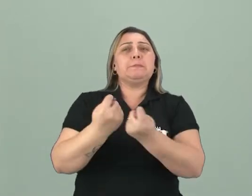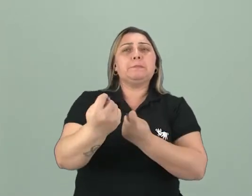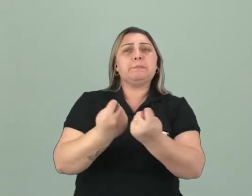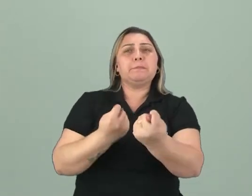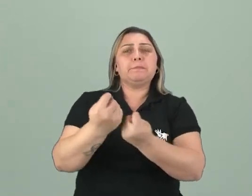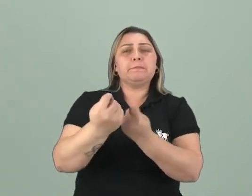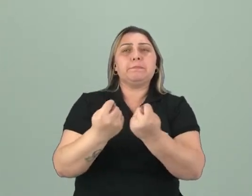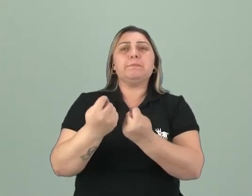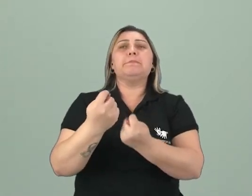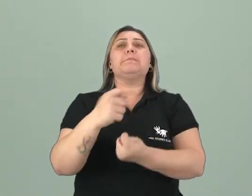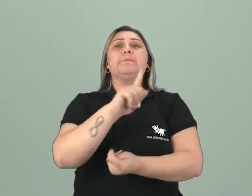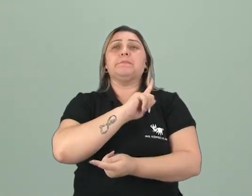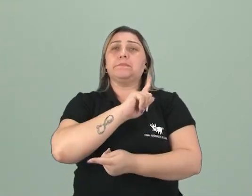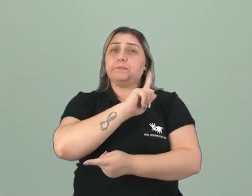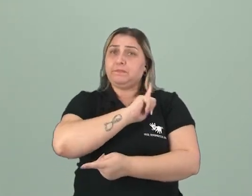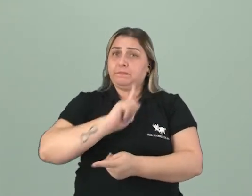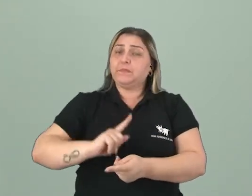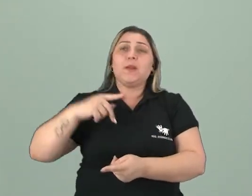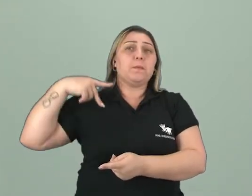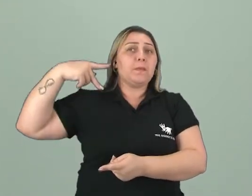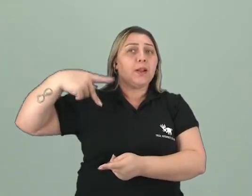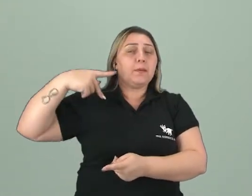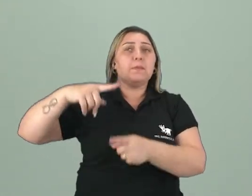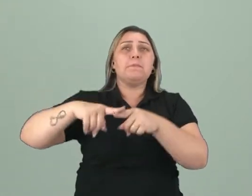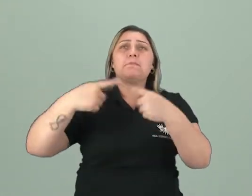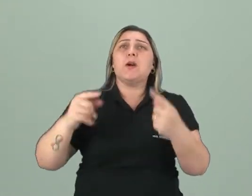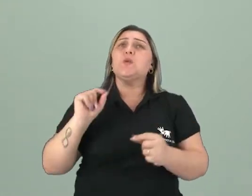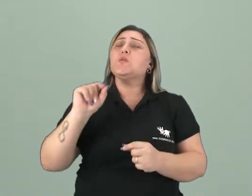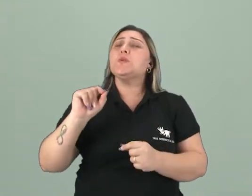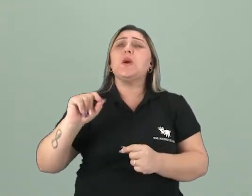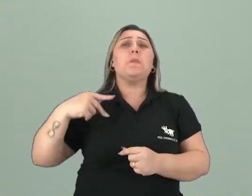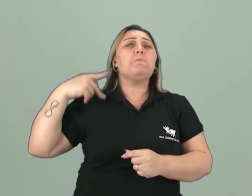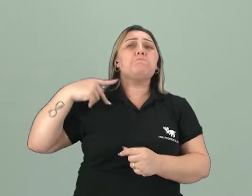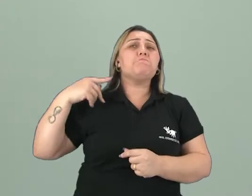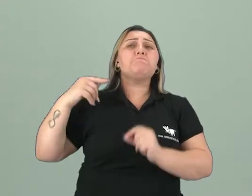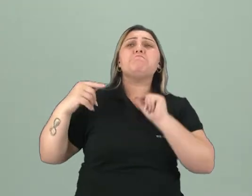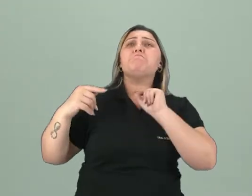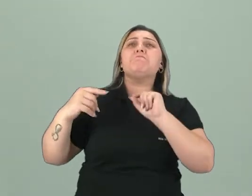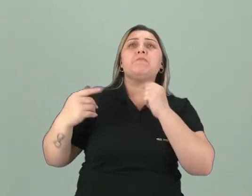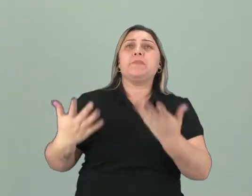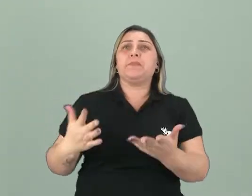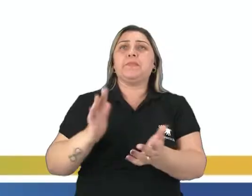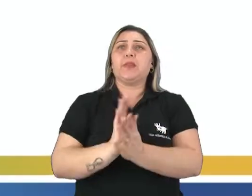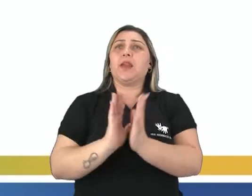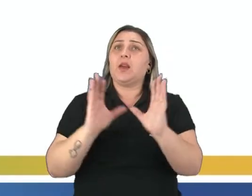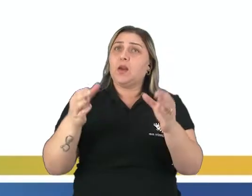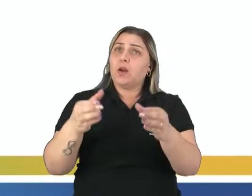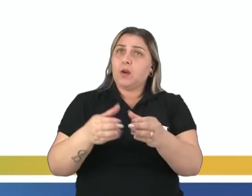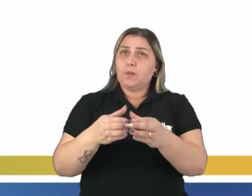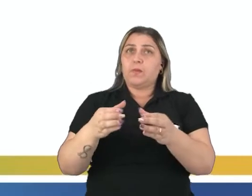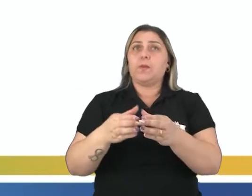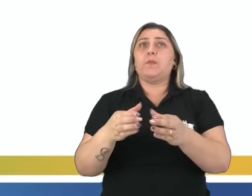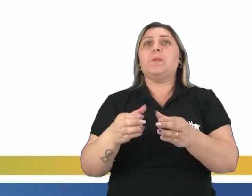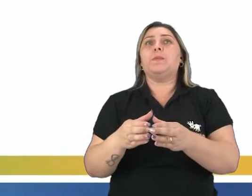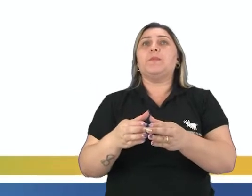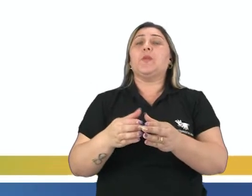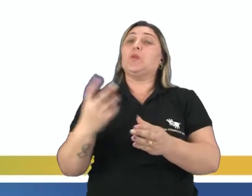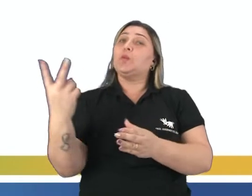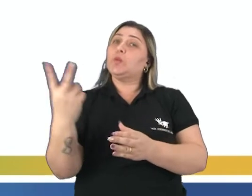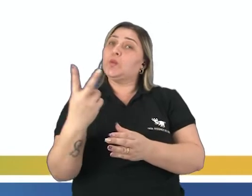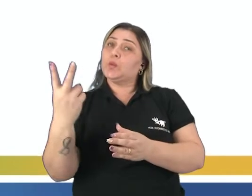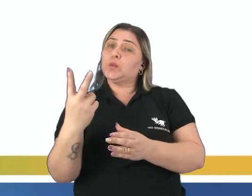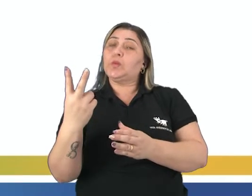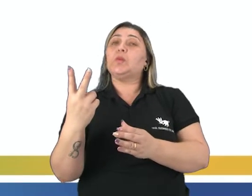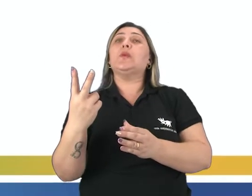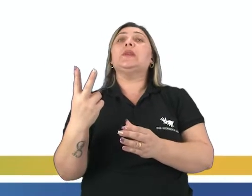de governo seria o parlamento. Mas, afinal, o que é o parlamento? Observem aí. O parlamento é composto por duas